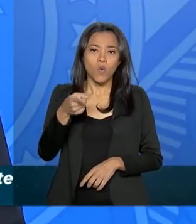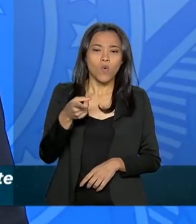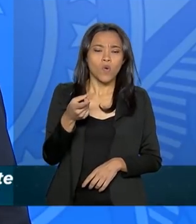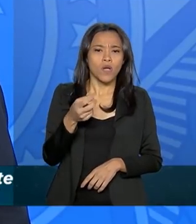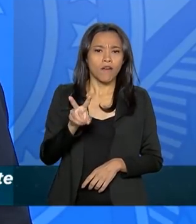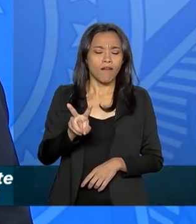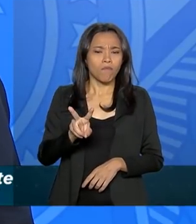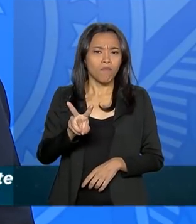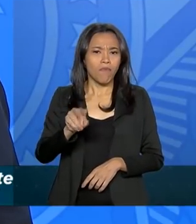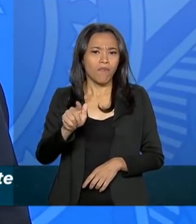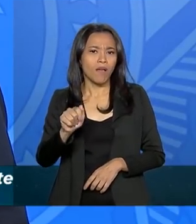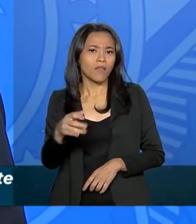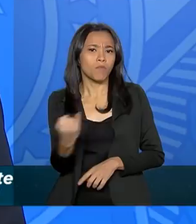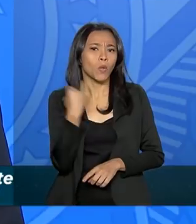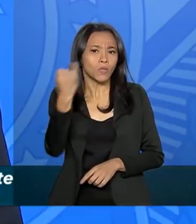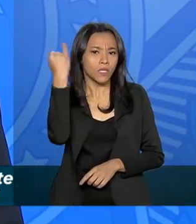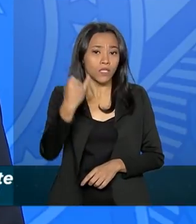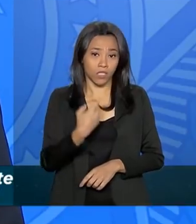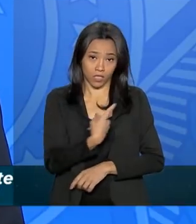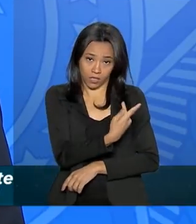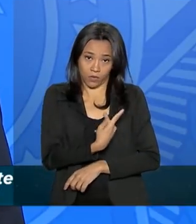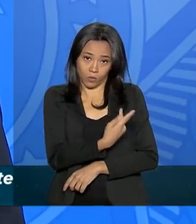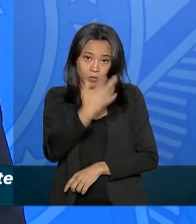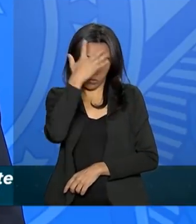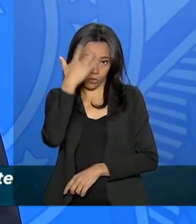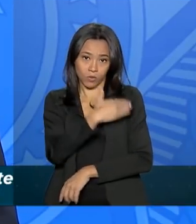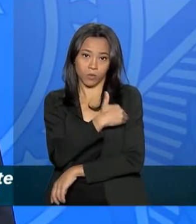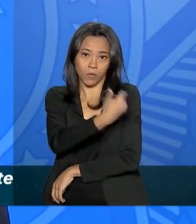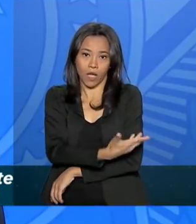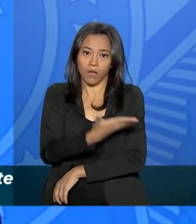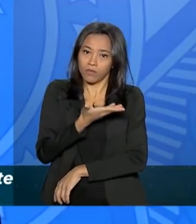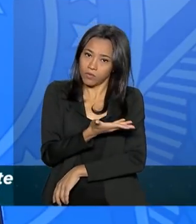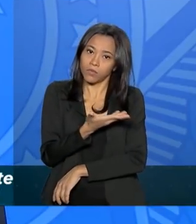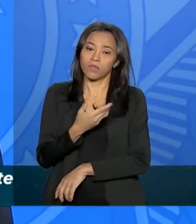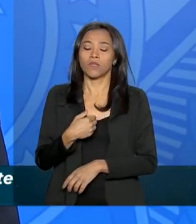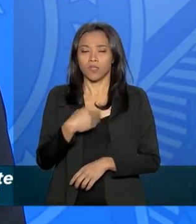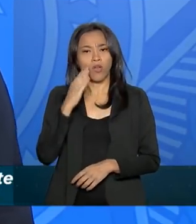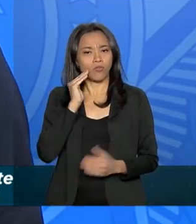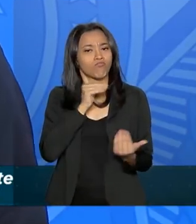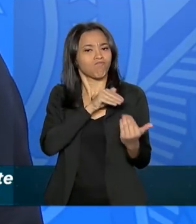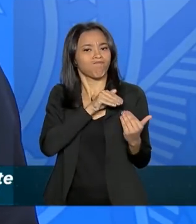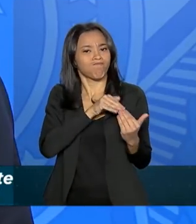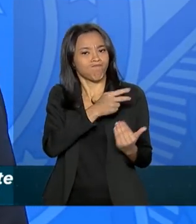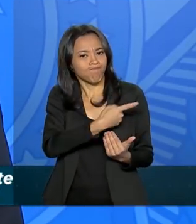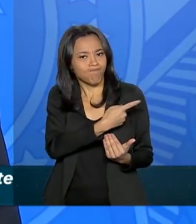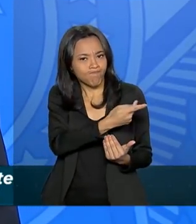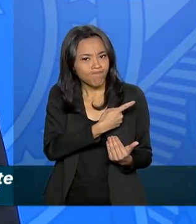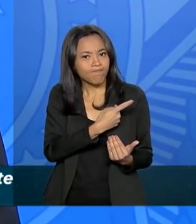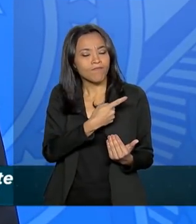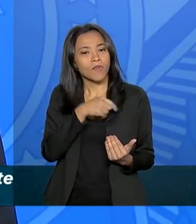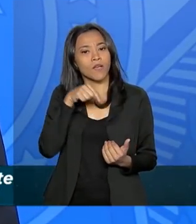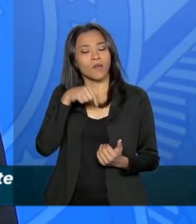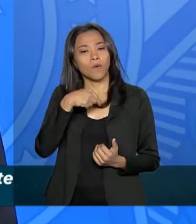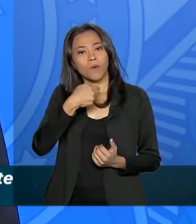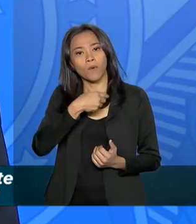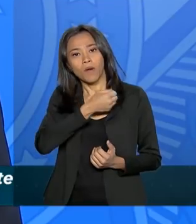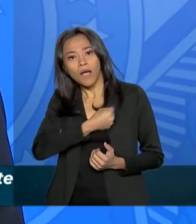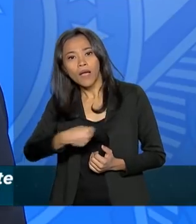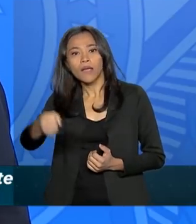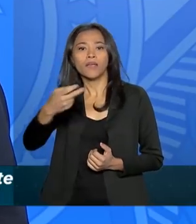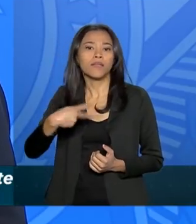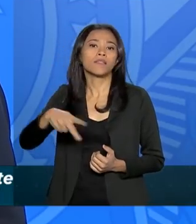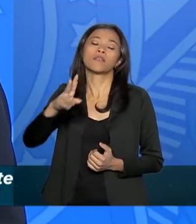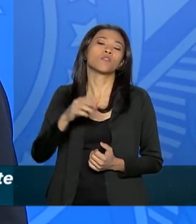E nos que estão aqui ao nosso lado, nós optamos em comum acordo com a ida do Floriano